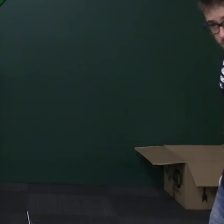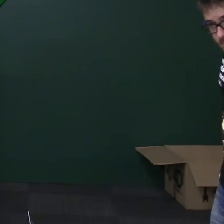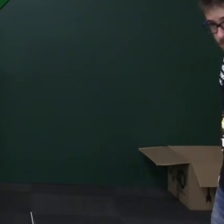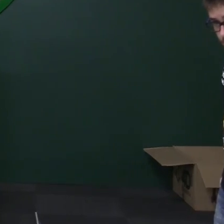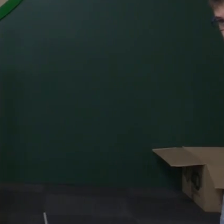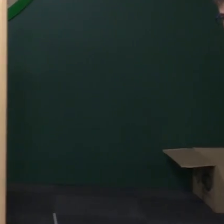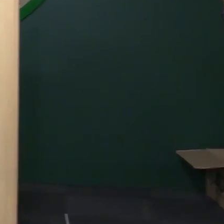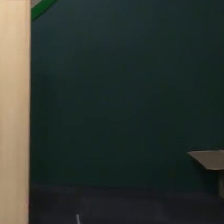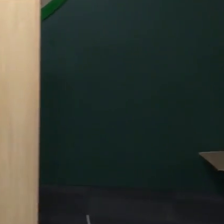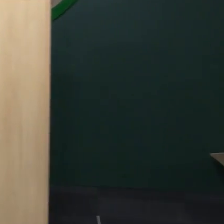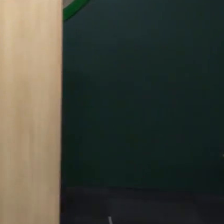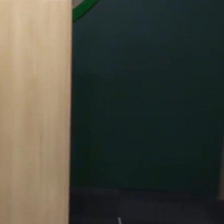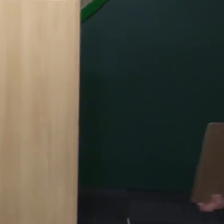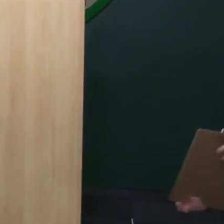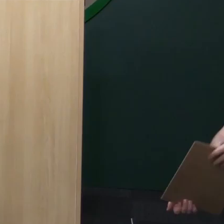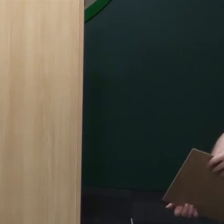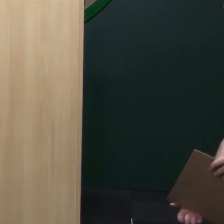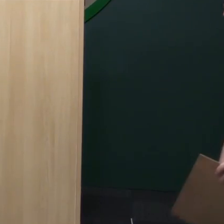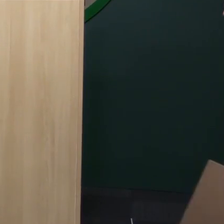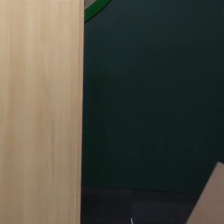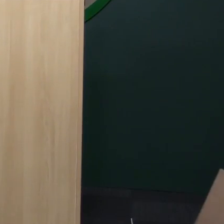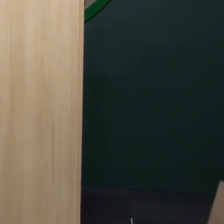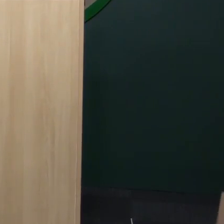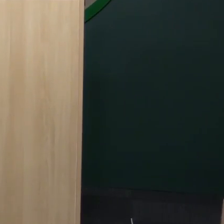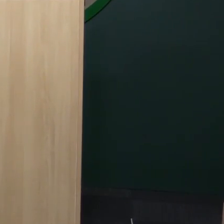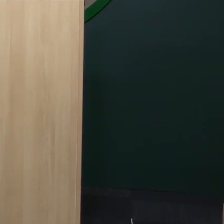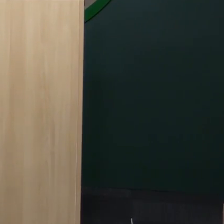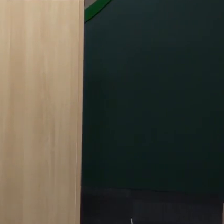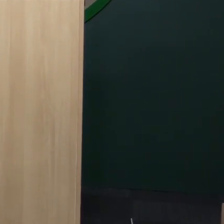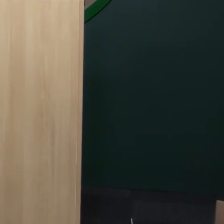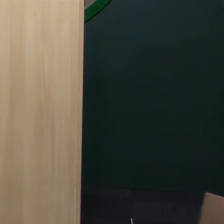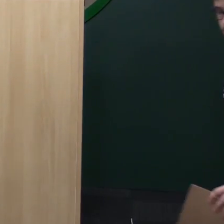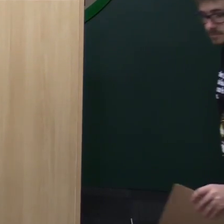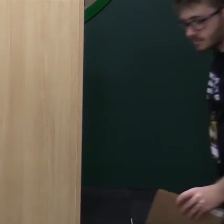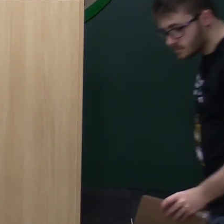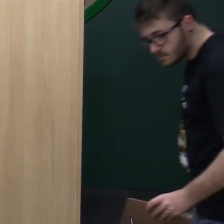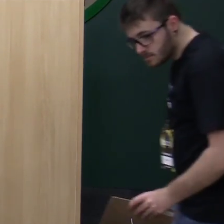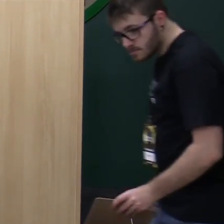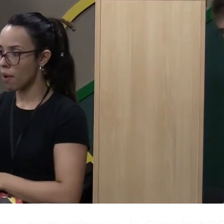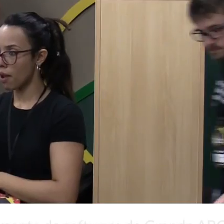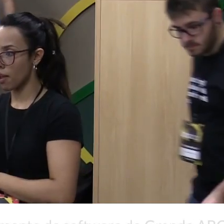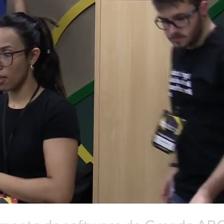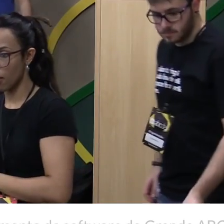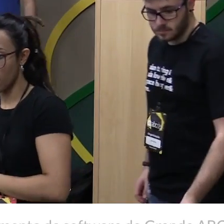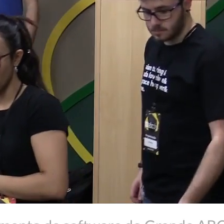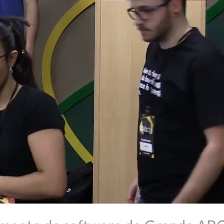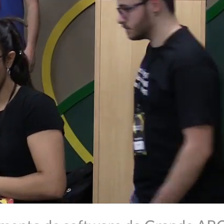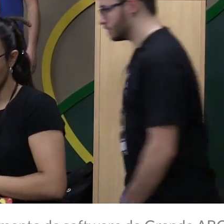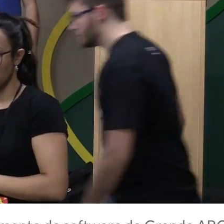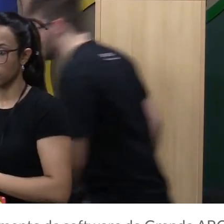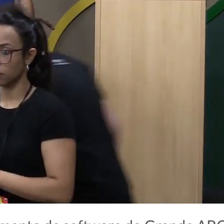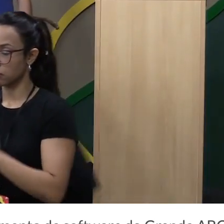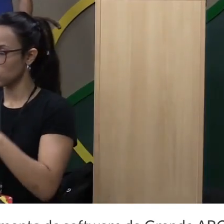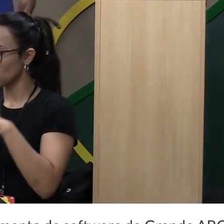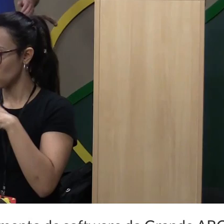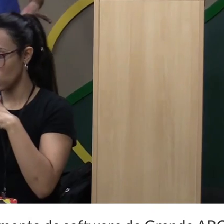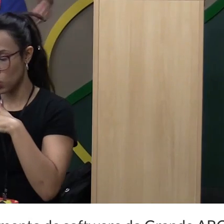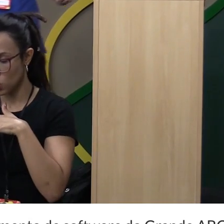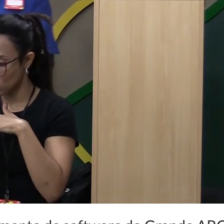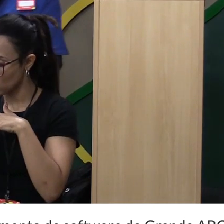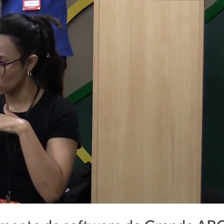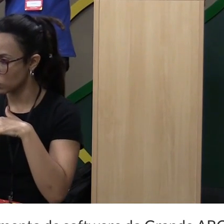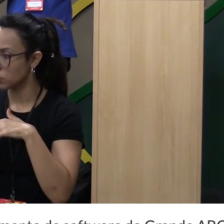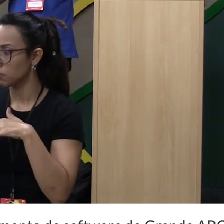arroba René Rocha em praticamente todas as redes sociais. É o meu contato. E aí vocês podem entrar em contato comigo na